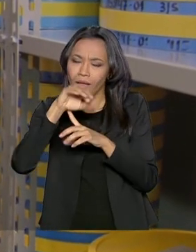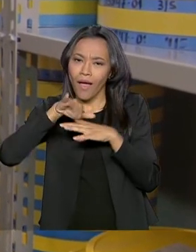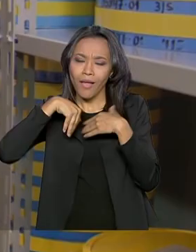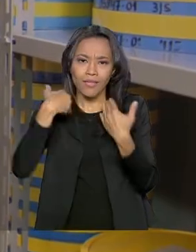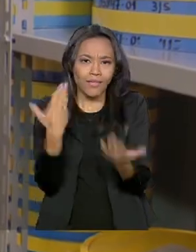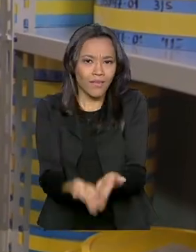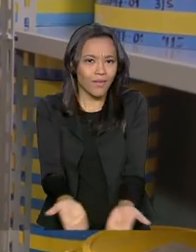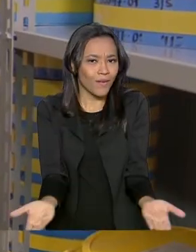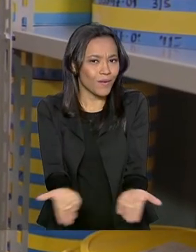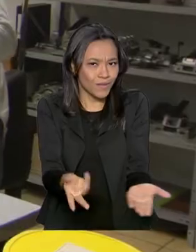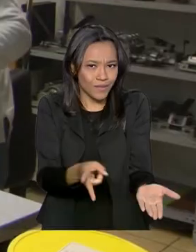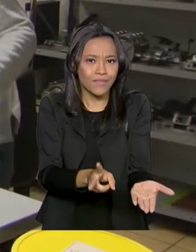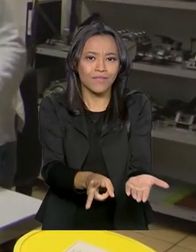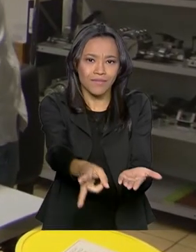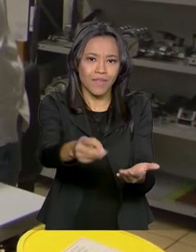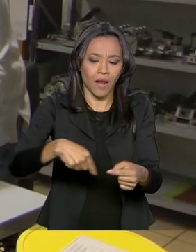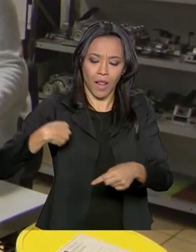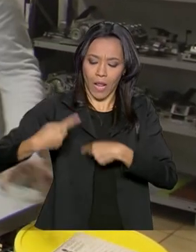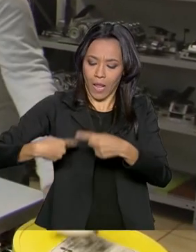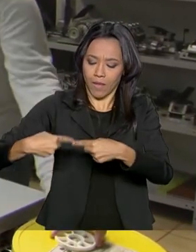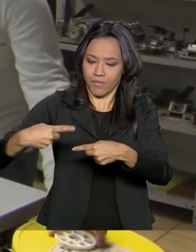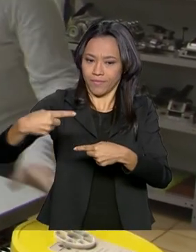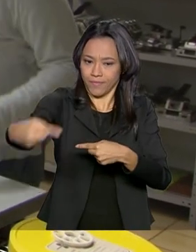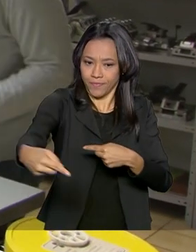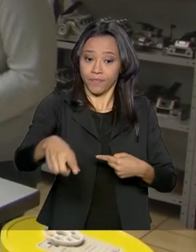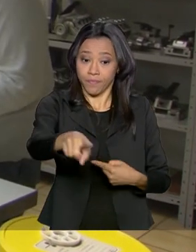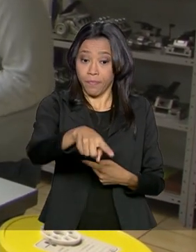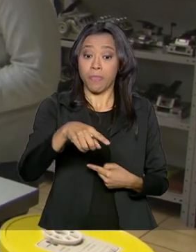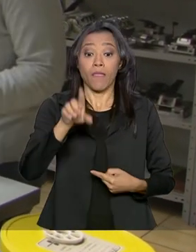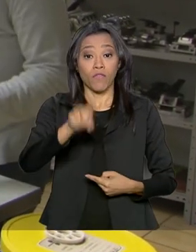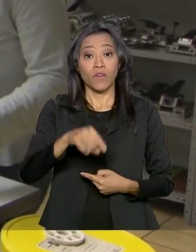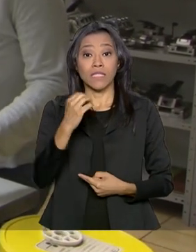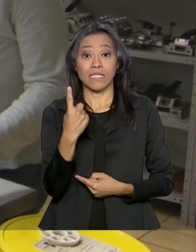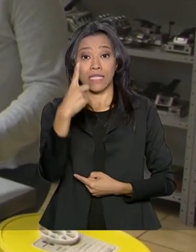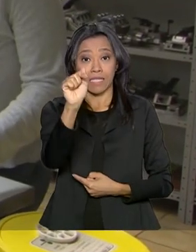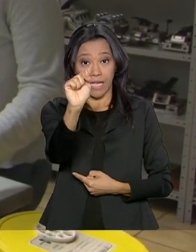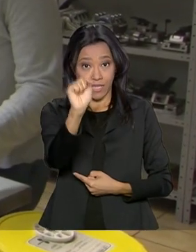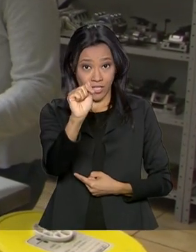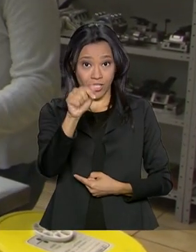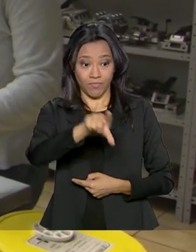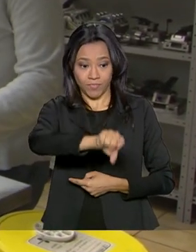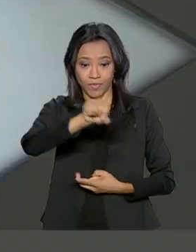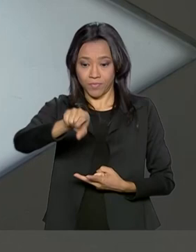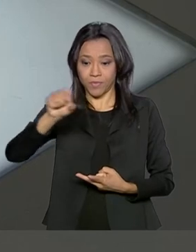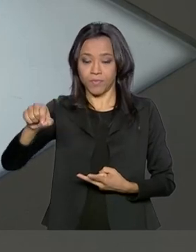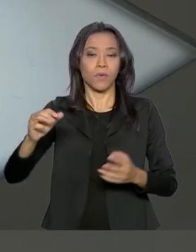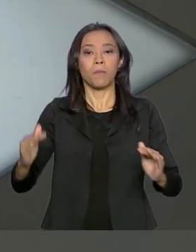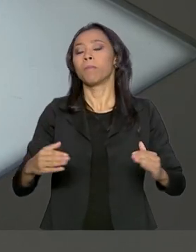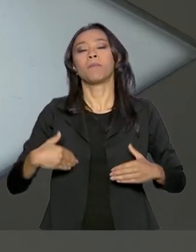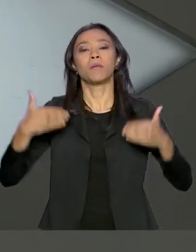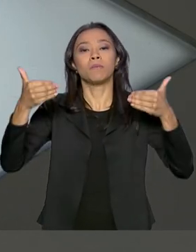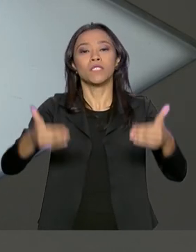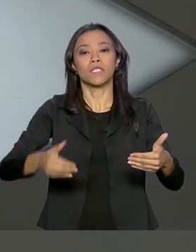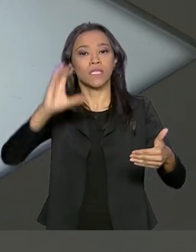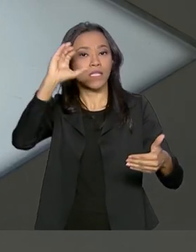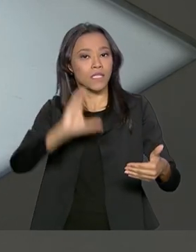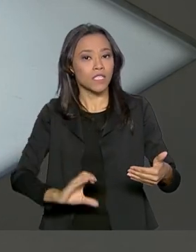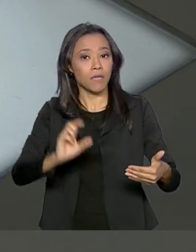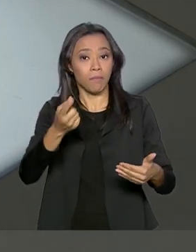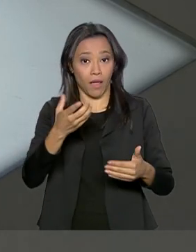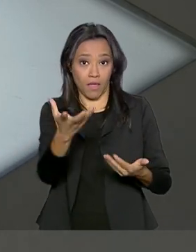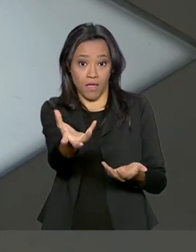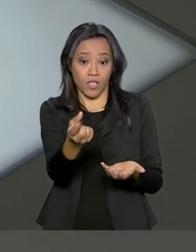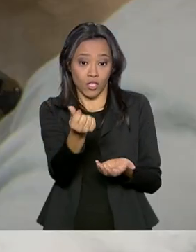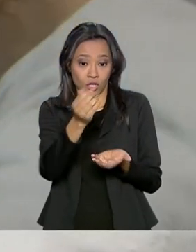para as próximas gerações. A instituição foi uma das 17 selecionadas pelo Ministério da Cidadania para receber recursos do Fundo